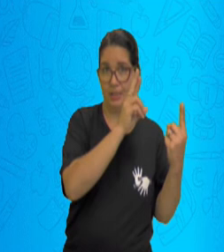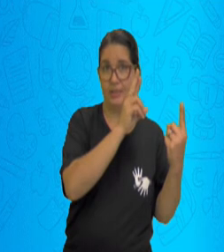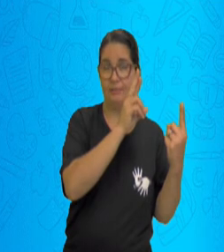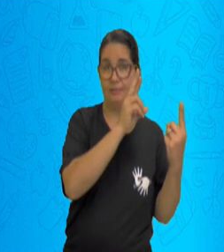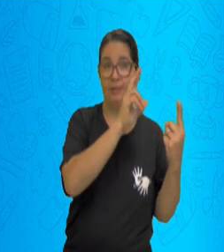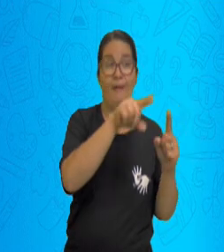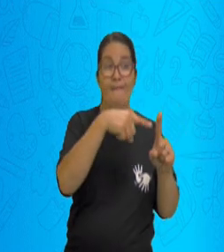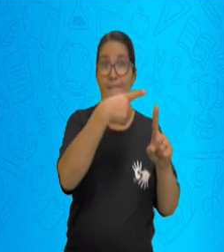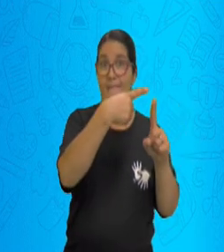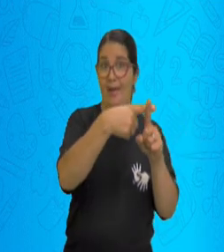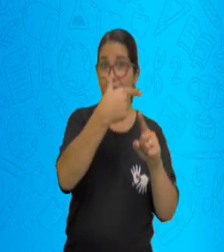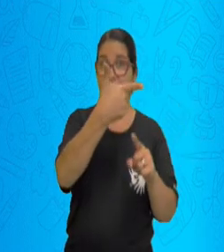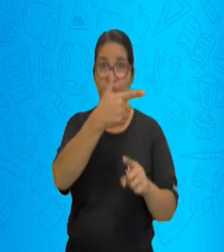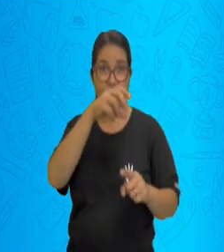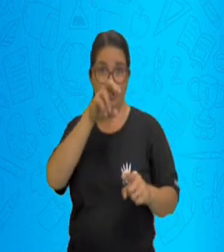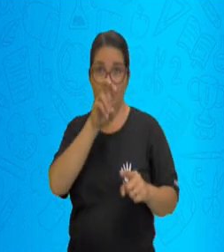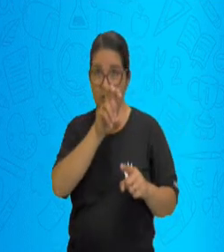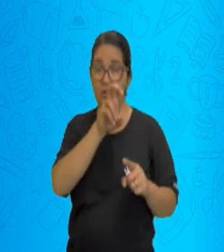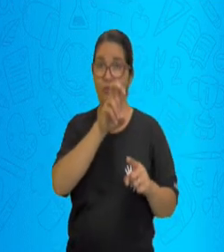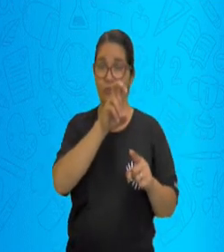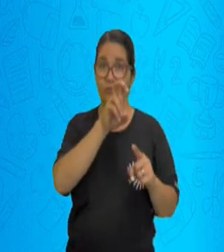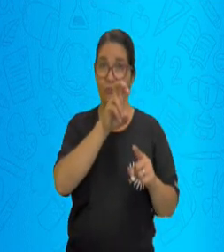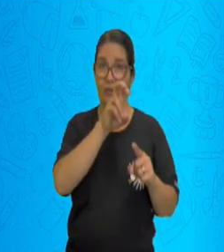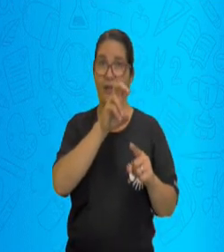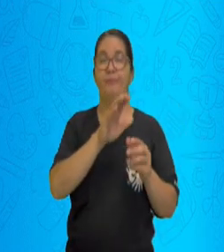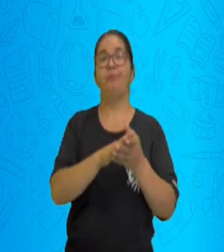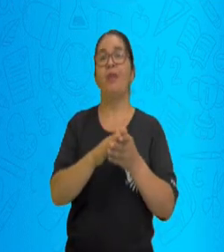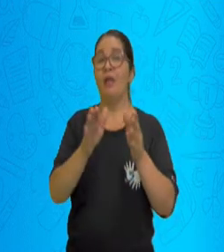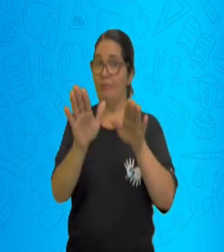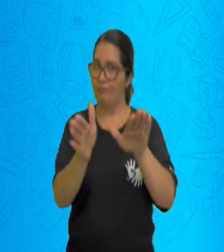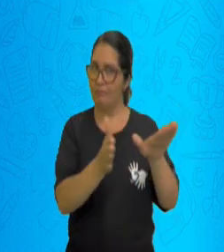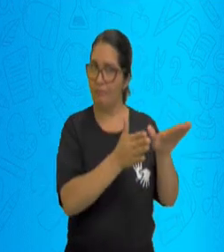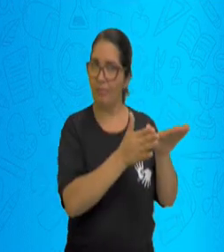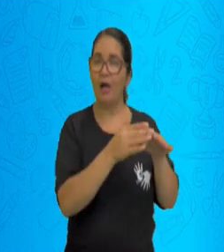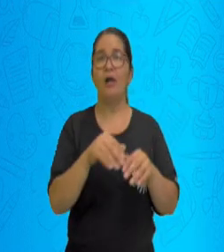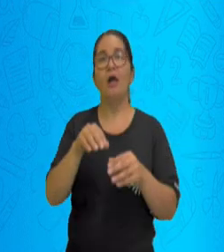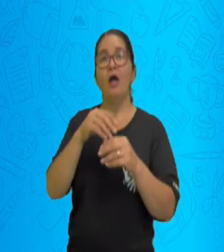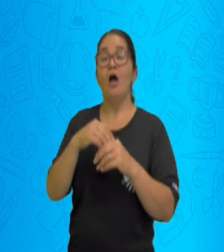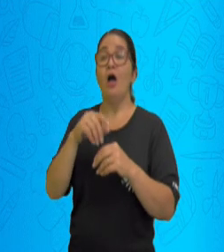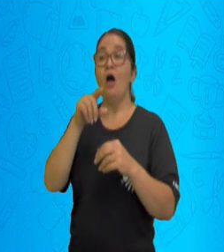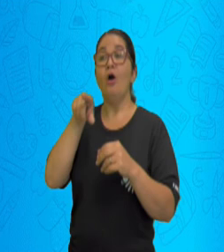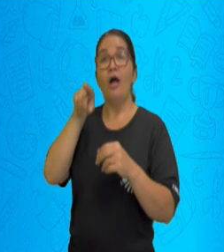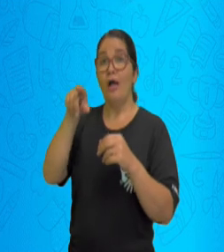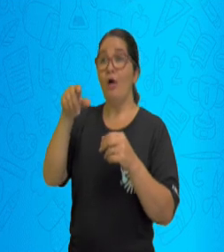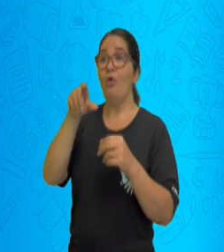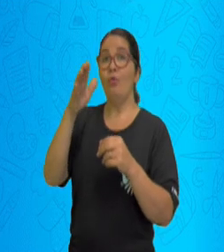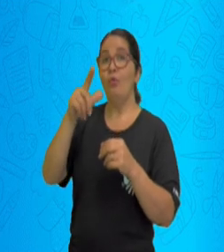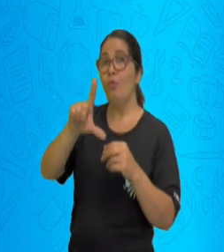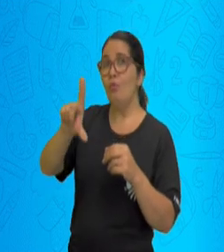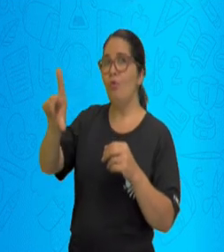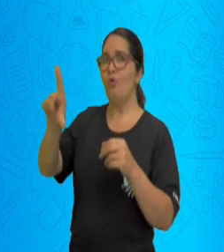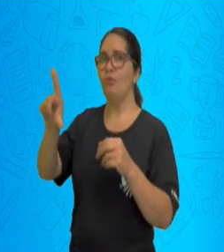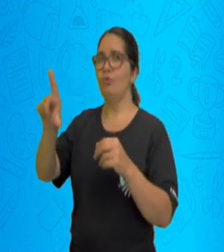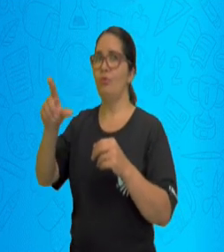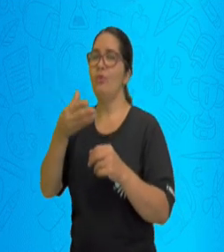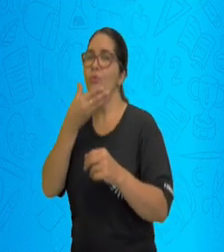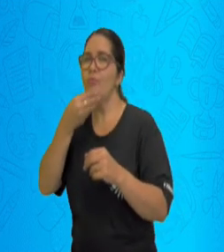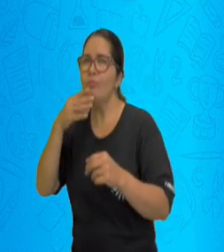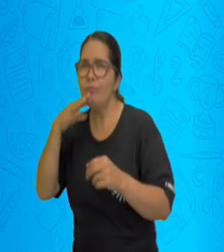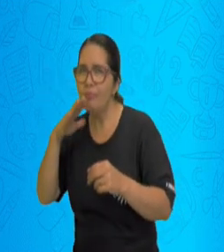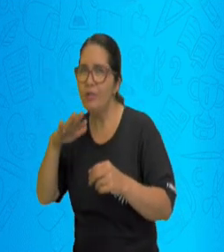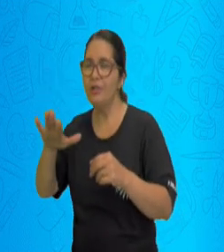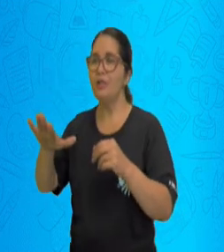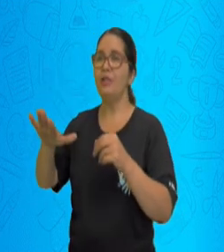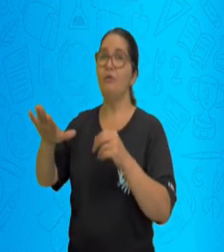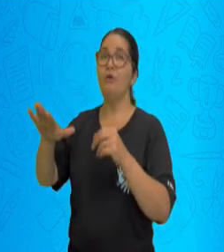e 25 do seu tio. Já o seu irmão Antônio, ele ganhou 36 reais